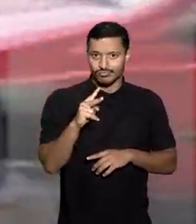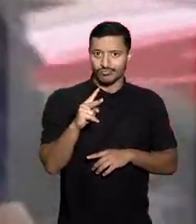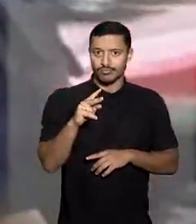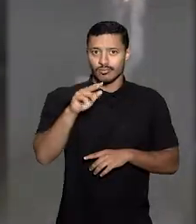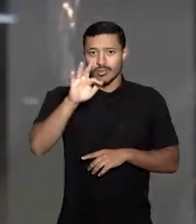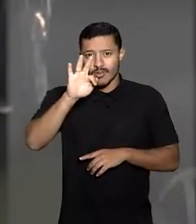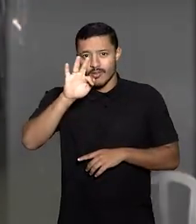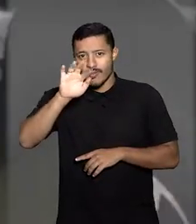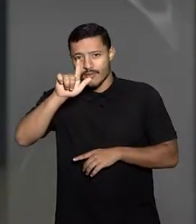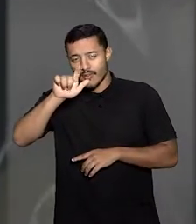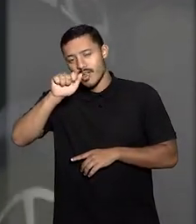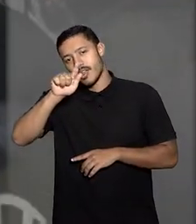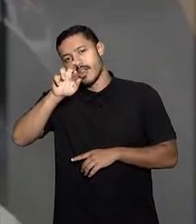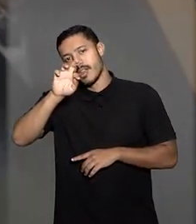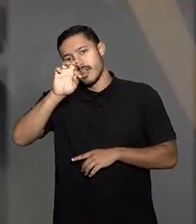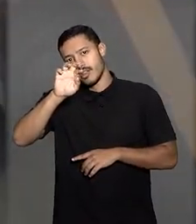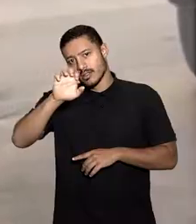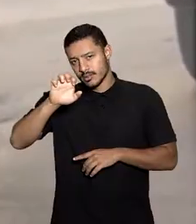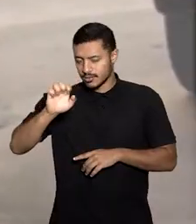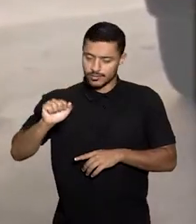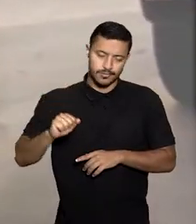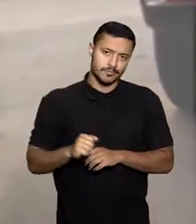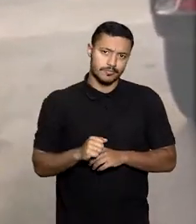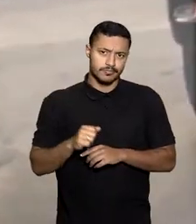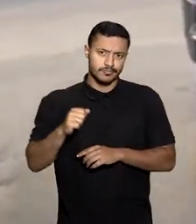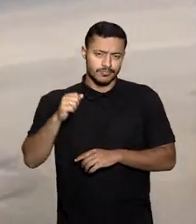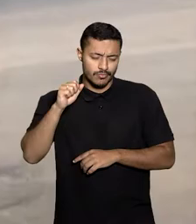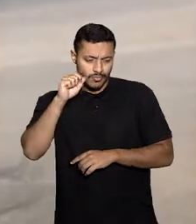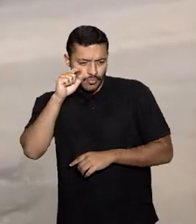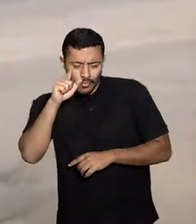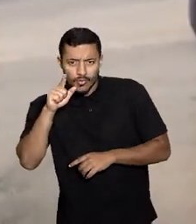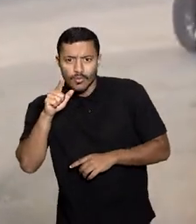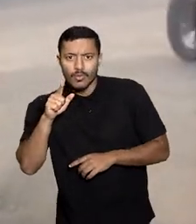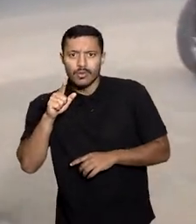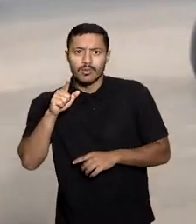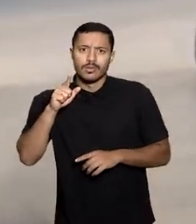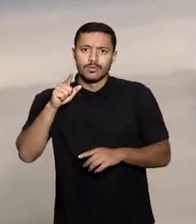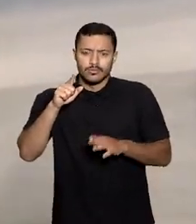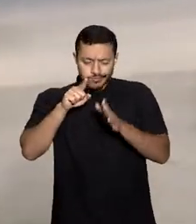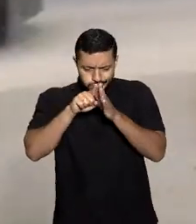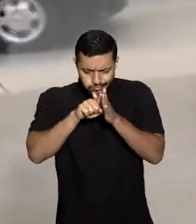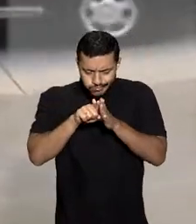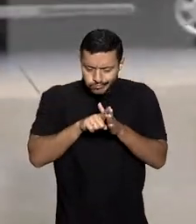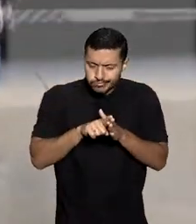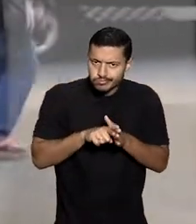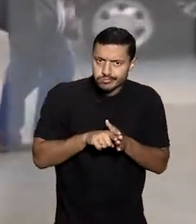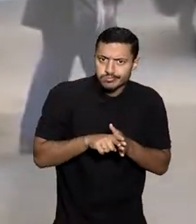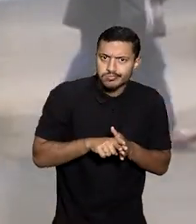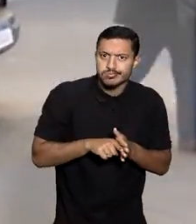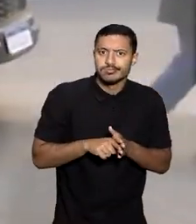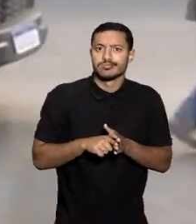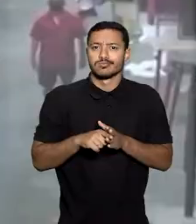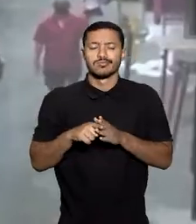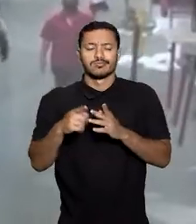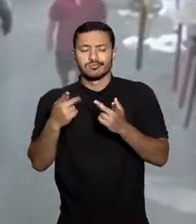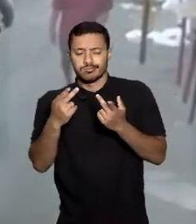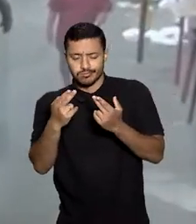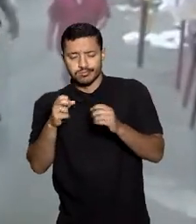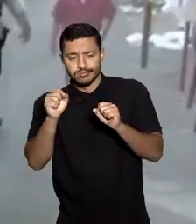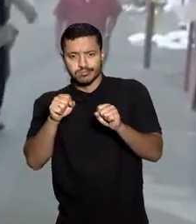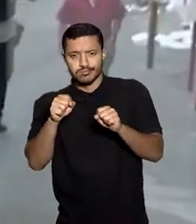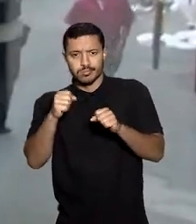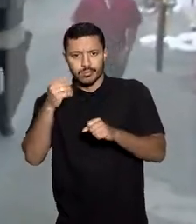flagrancial que só é descoberta após a realização de diligências invasivas típicas da atividade policial,